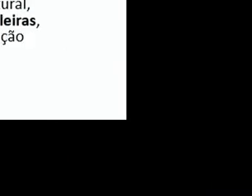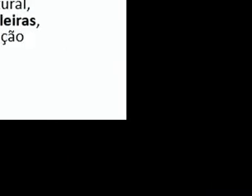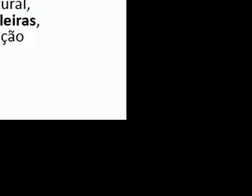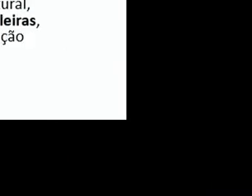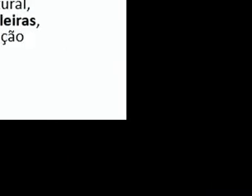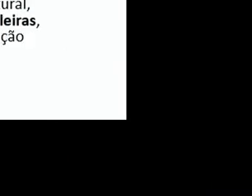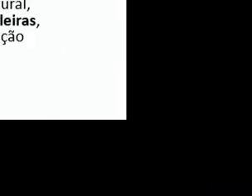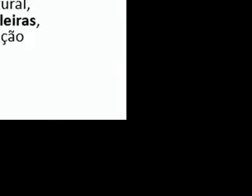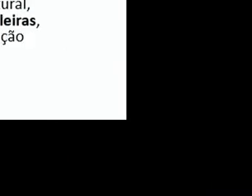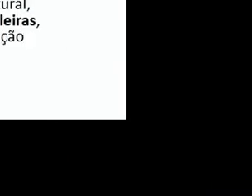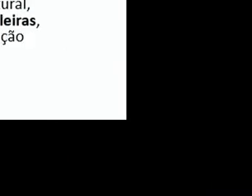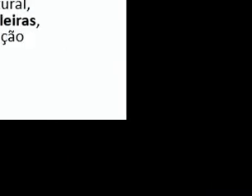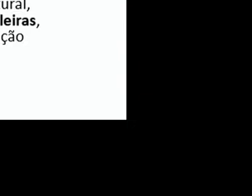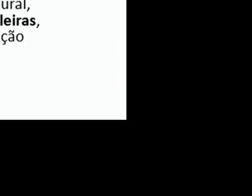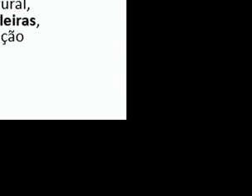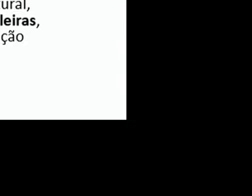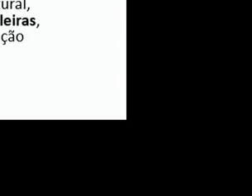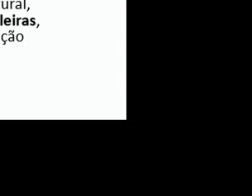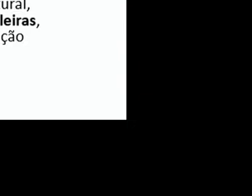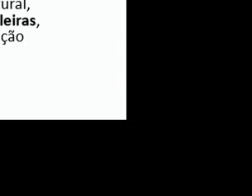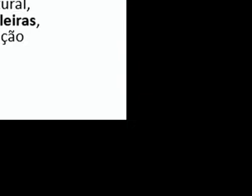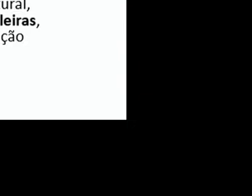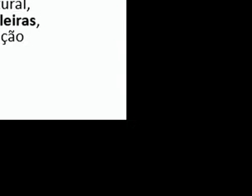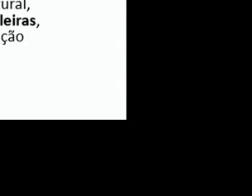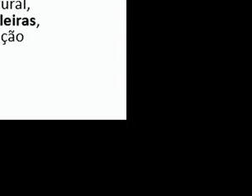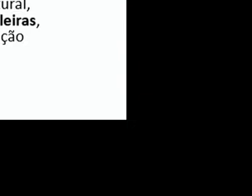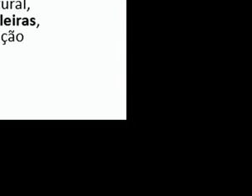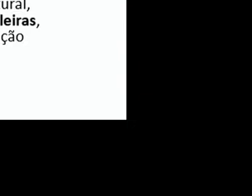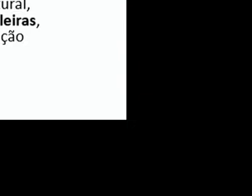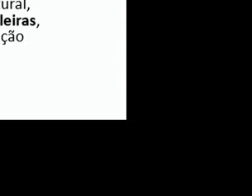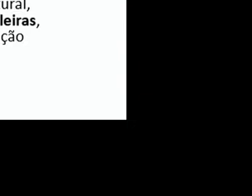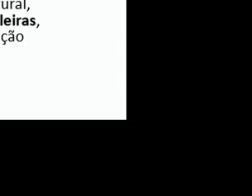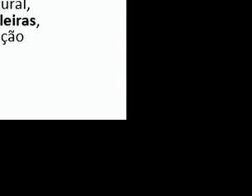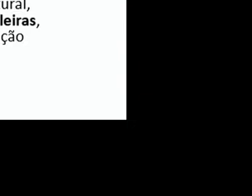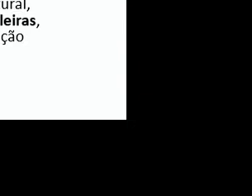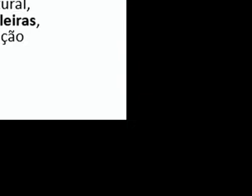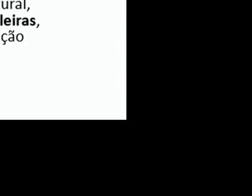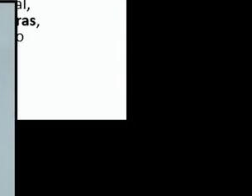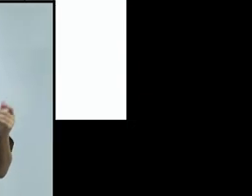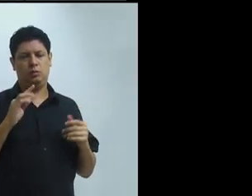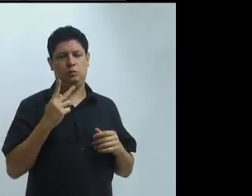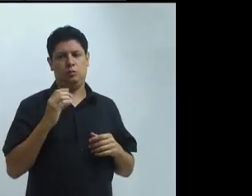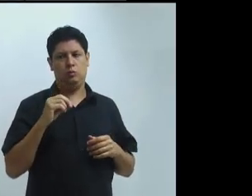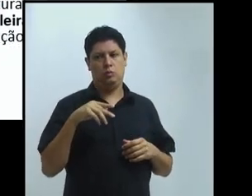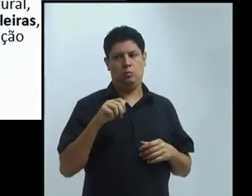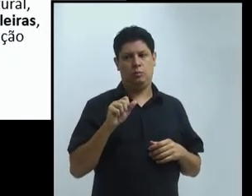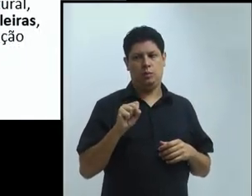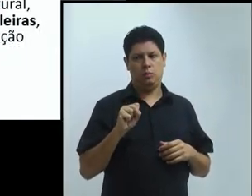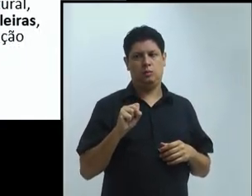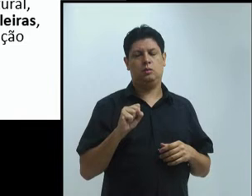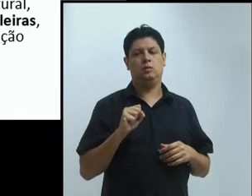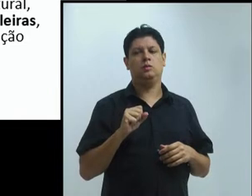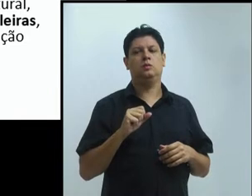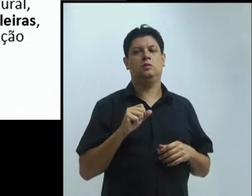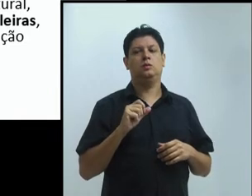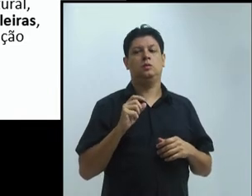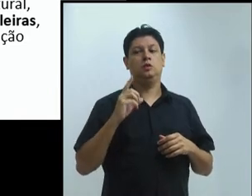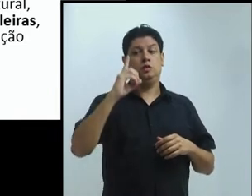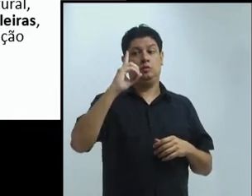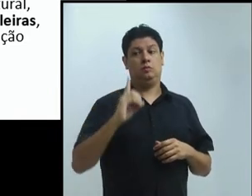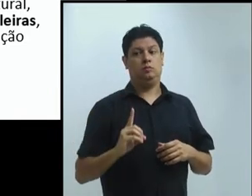ILC, que nós fizemos esse movimento, porque nós precisávamos de um documento que